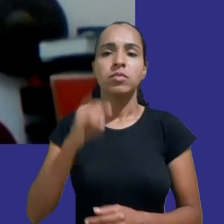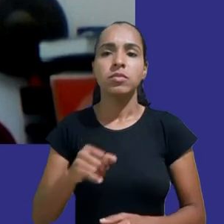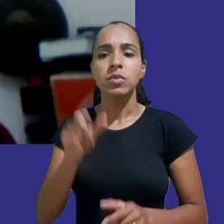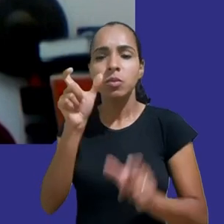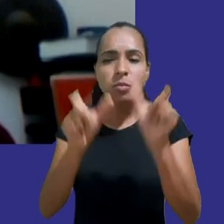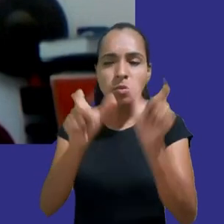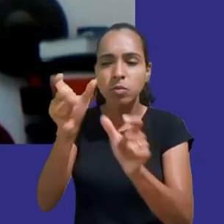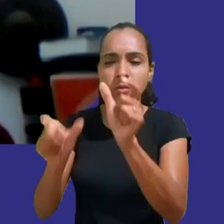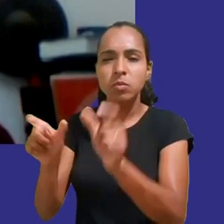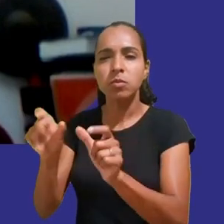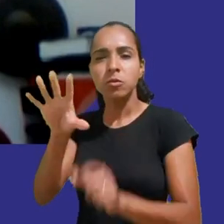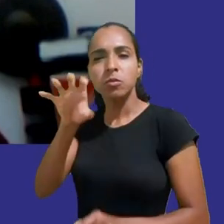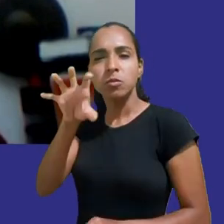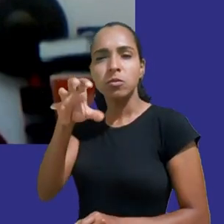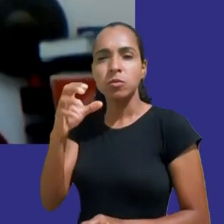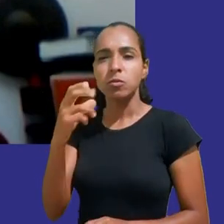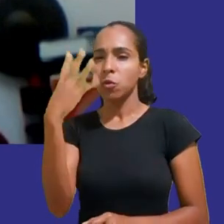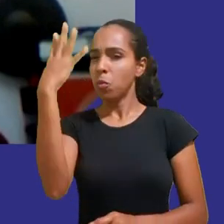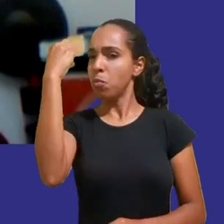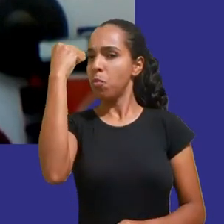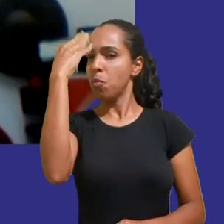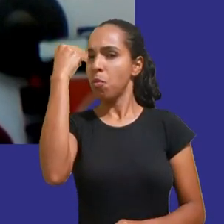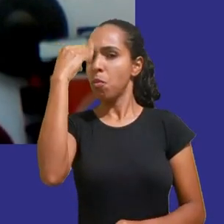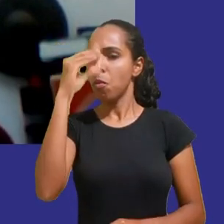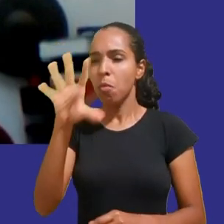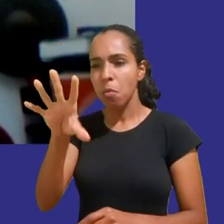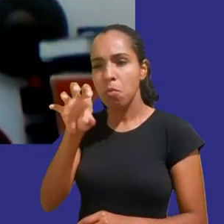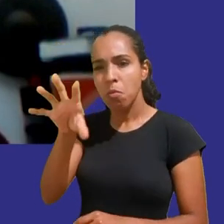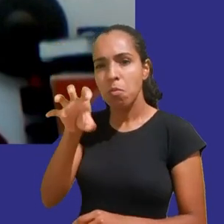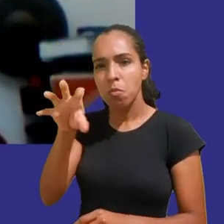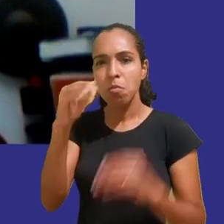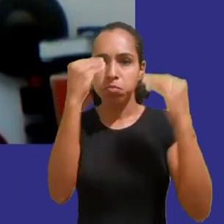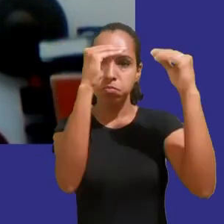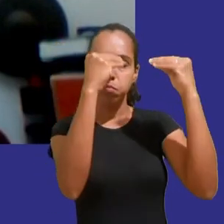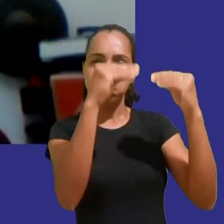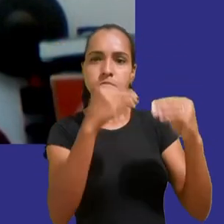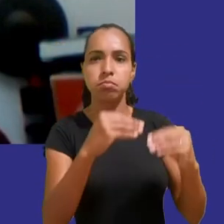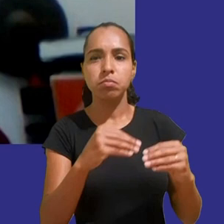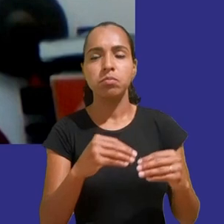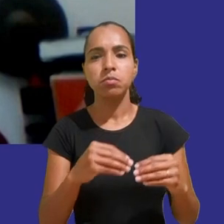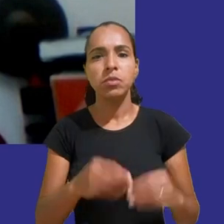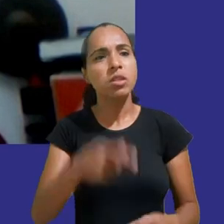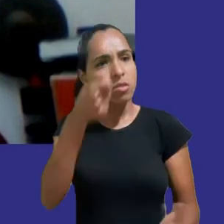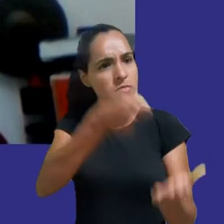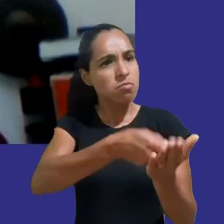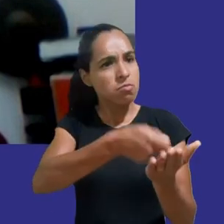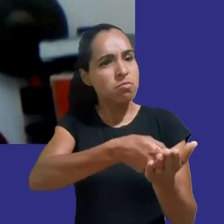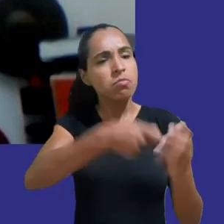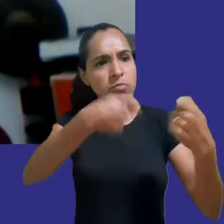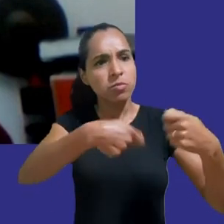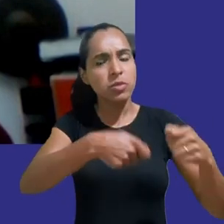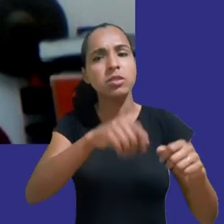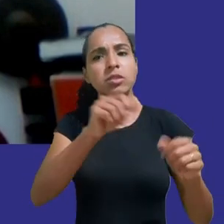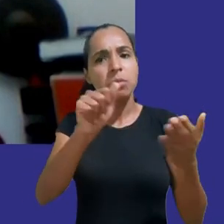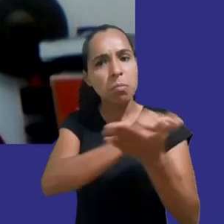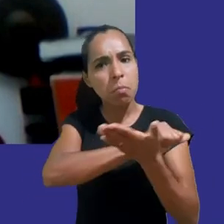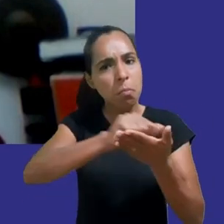deram esse passo a mais e exigiram que a empresa excluísse o algoritmo elaborado a partir dessa coleta de dados